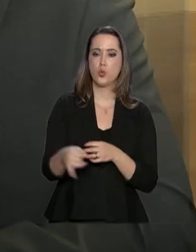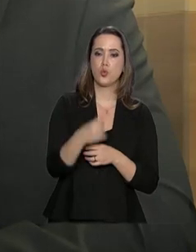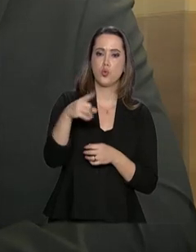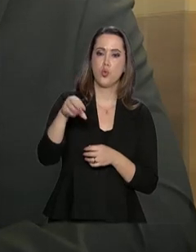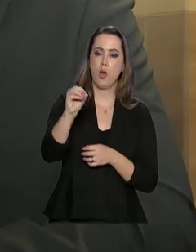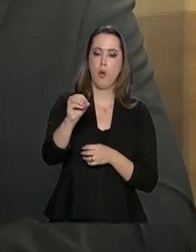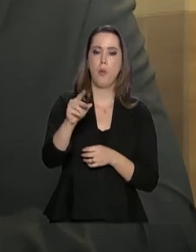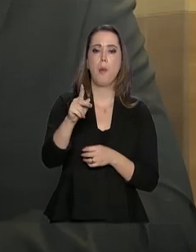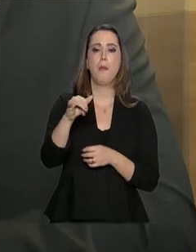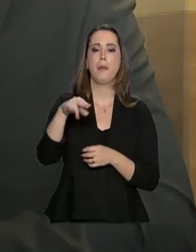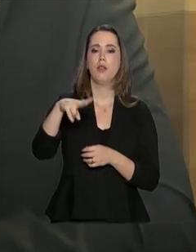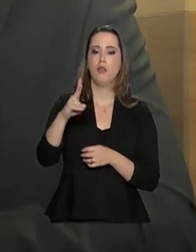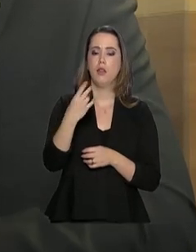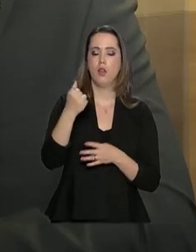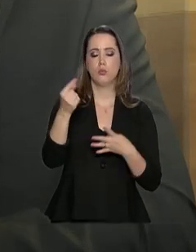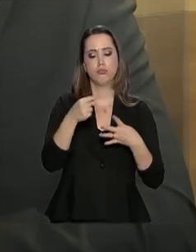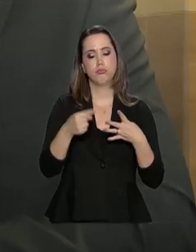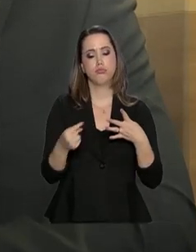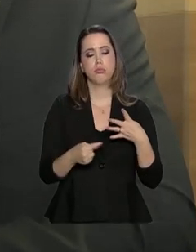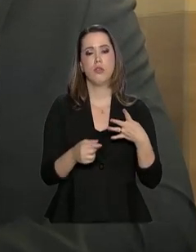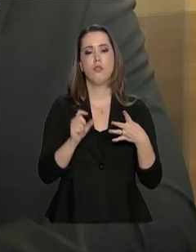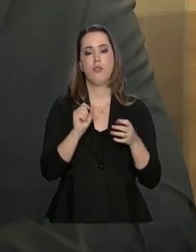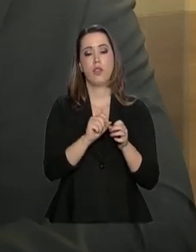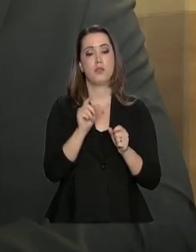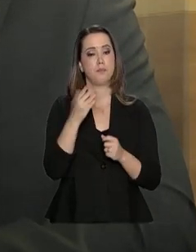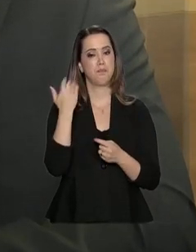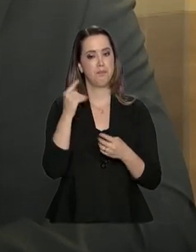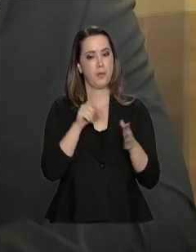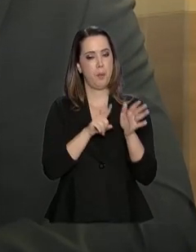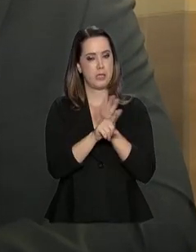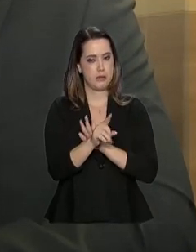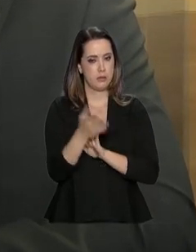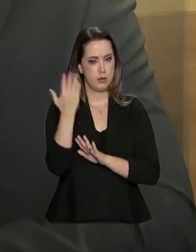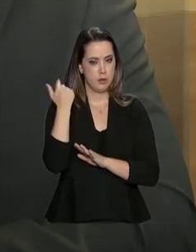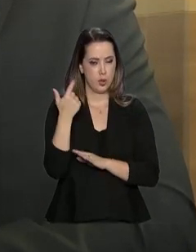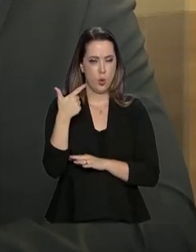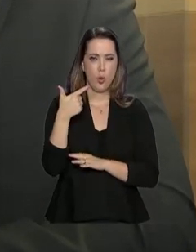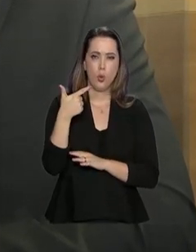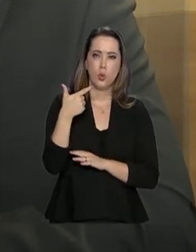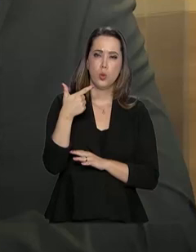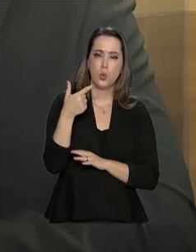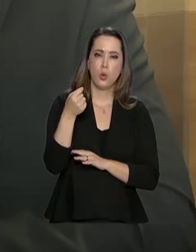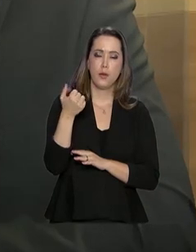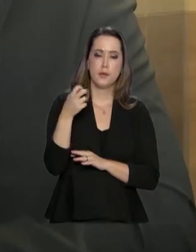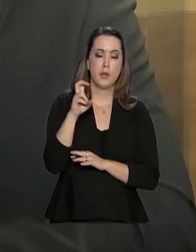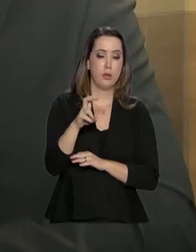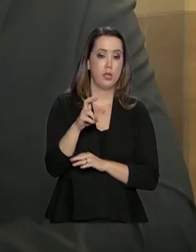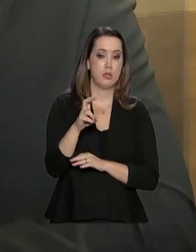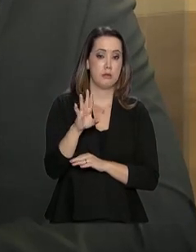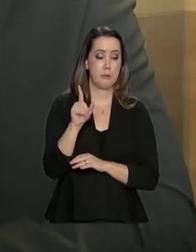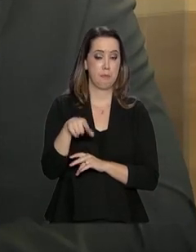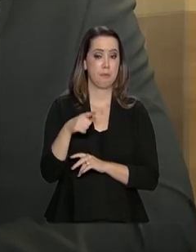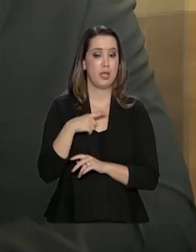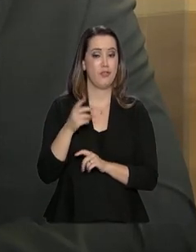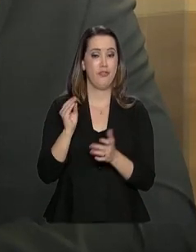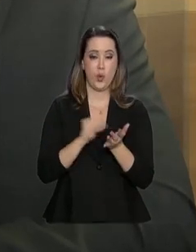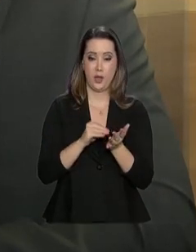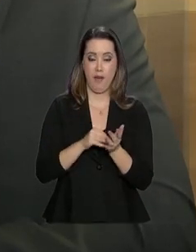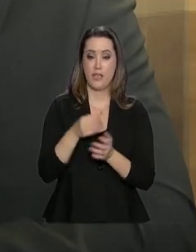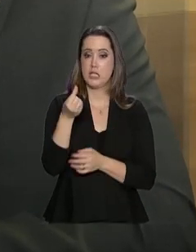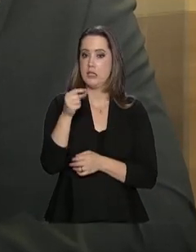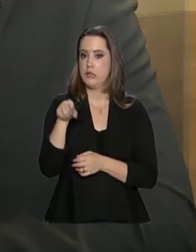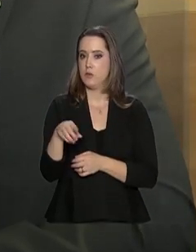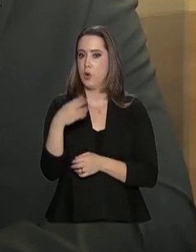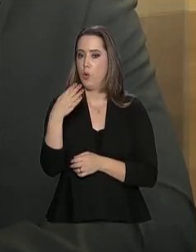isso já vem sendo feito. O último levantamento mostrou que o déficit, em 2015, era de 6,4 milhões de unidades.